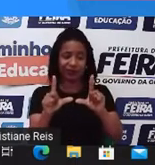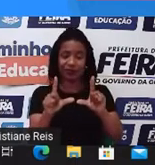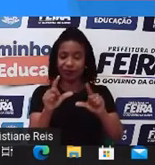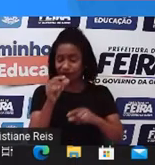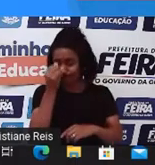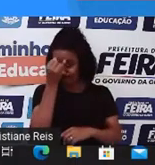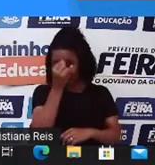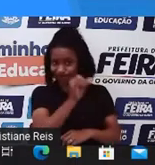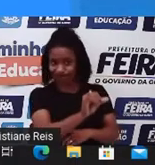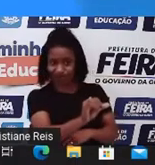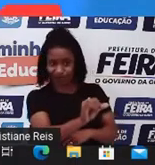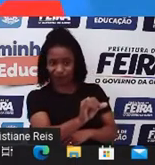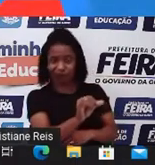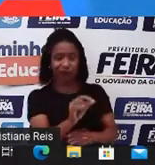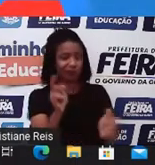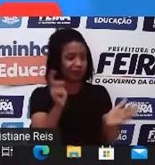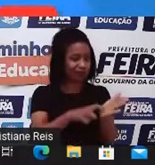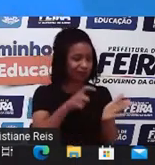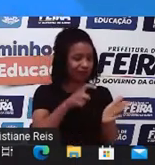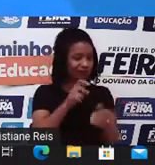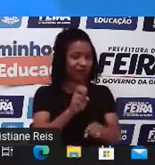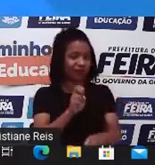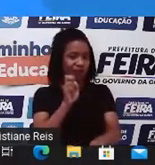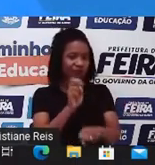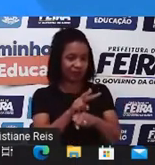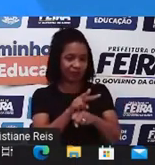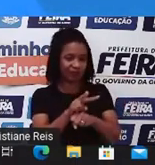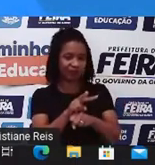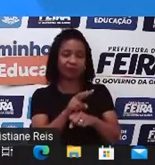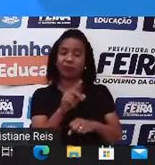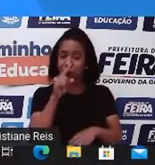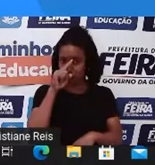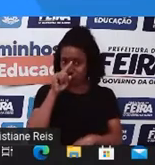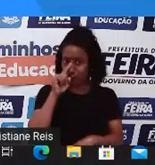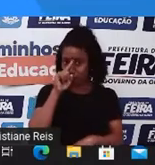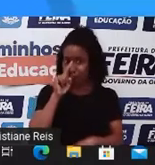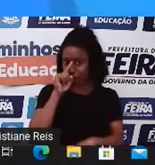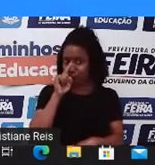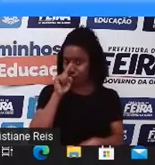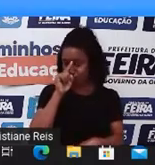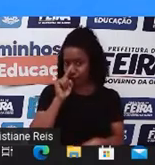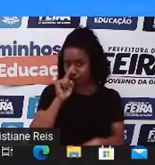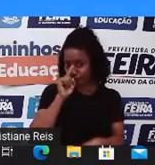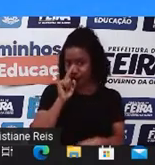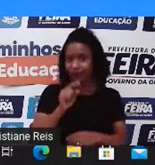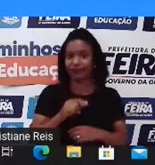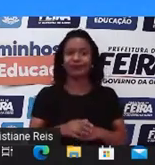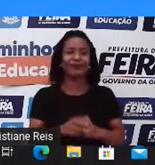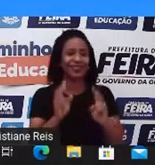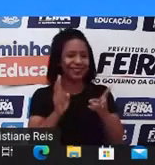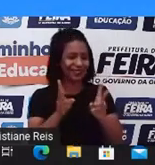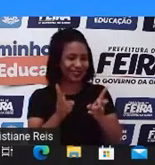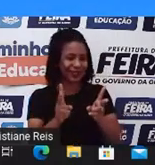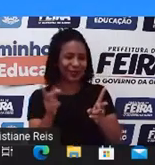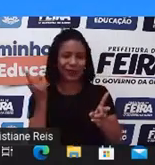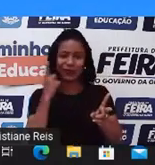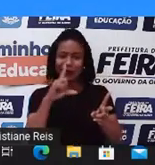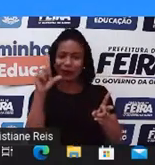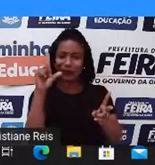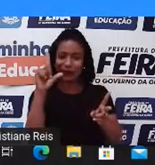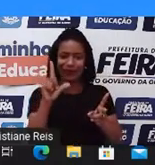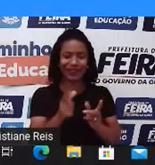como spam. Ok? Tudo isso. Então, todas as vezes que nós acertarmos alguma